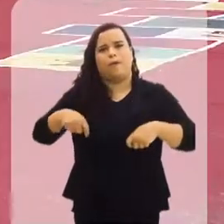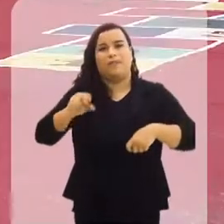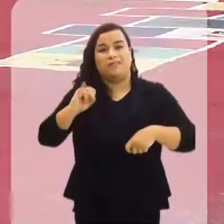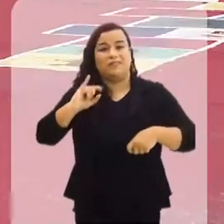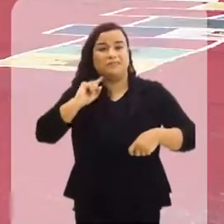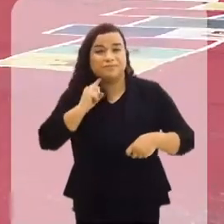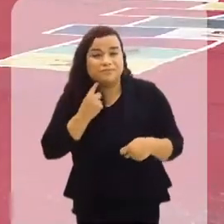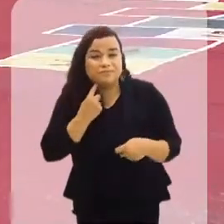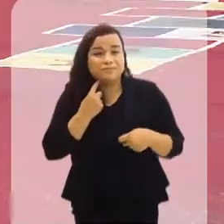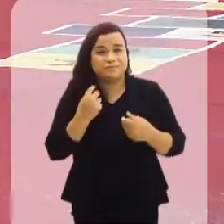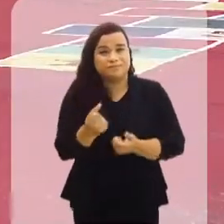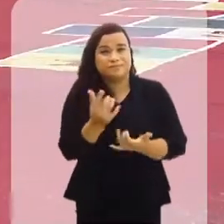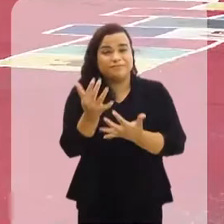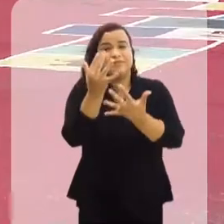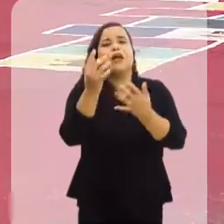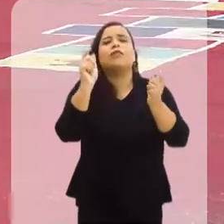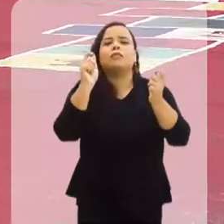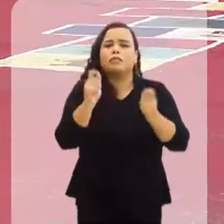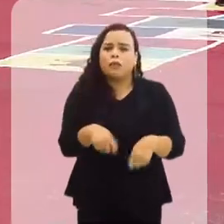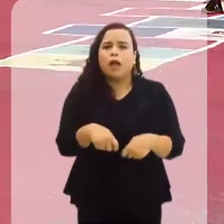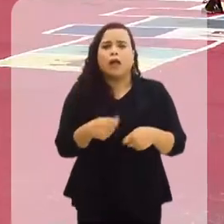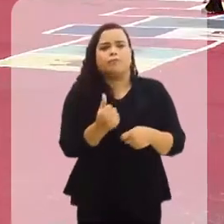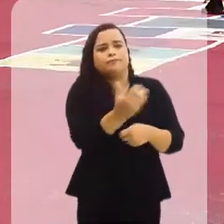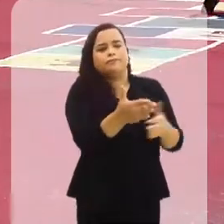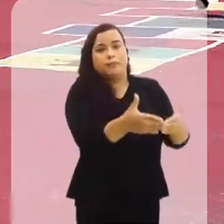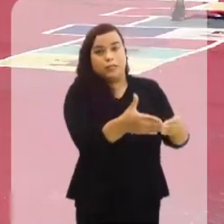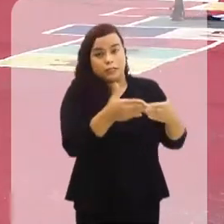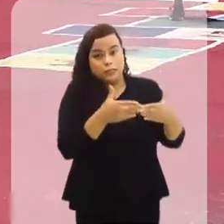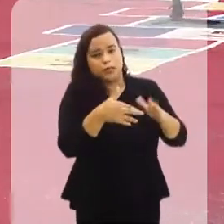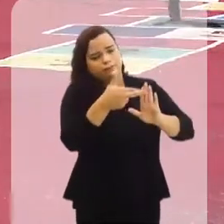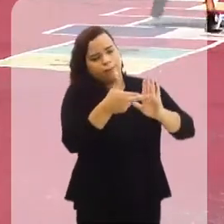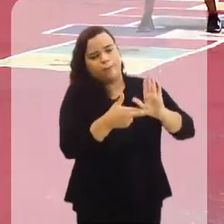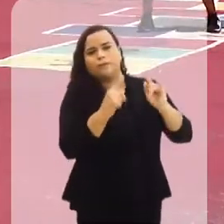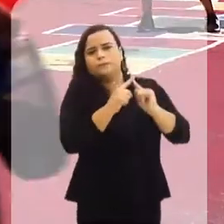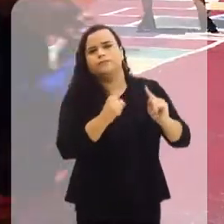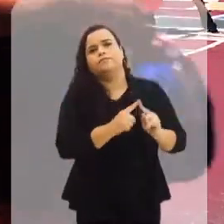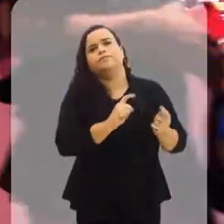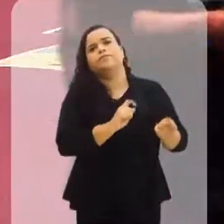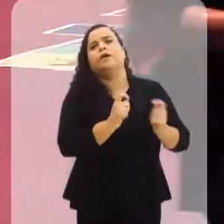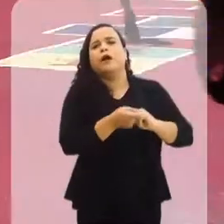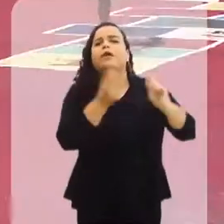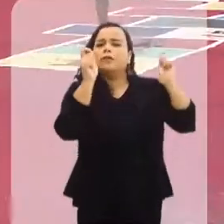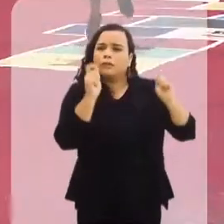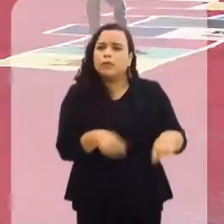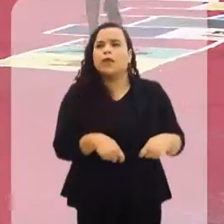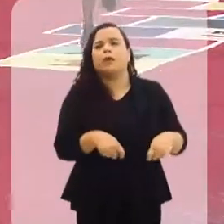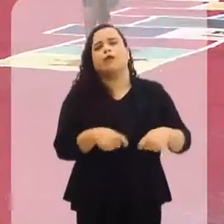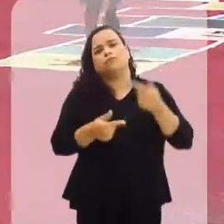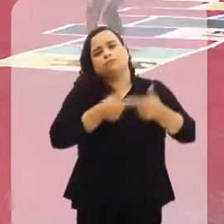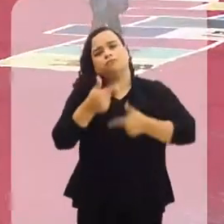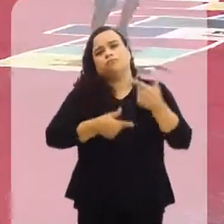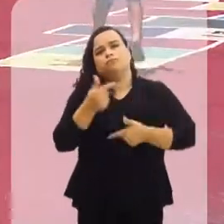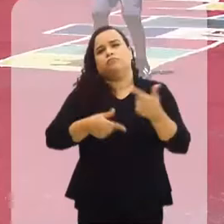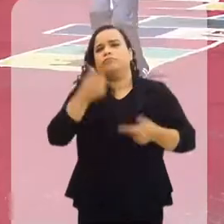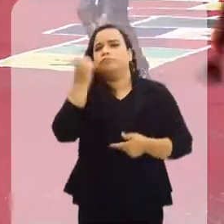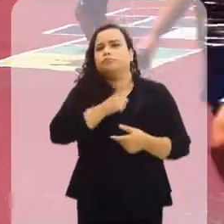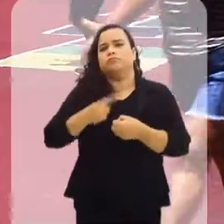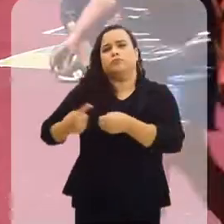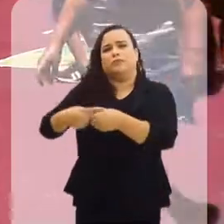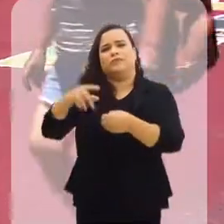nível de potencial poluição, elas sejam devidamente licenciadas e aí sim estejam aptas a